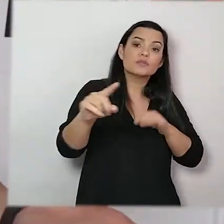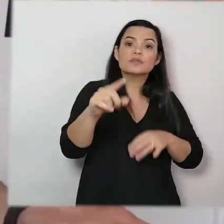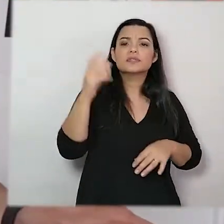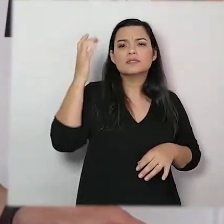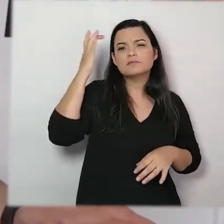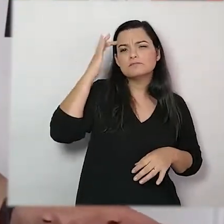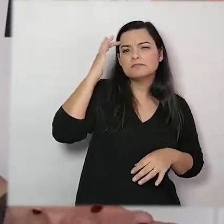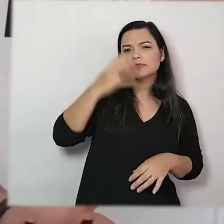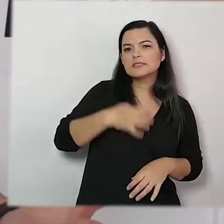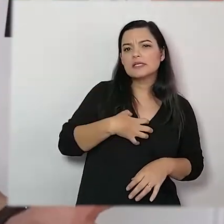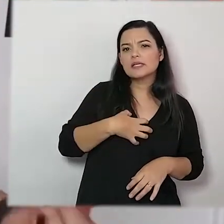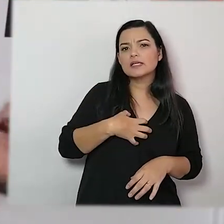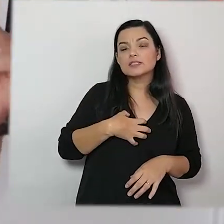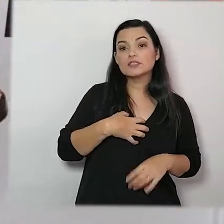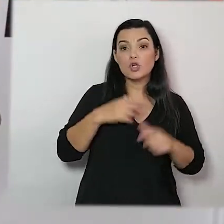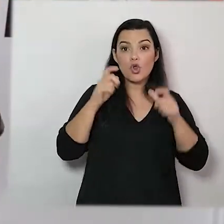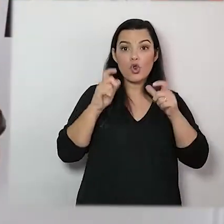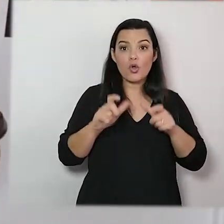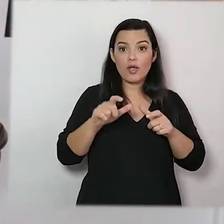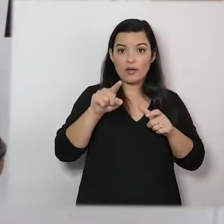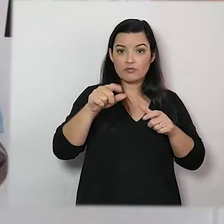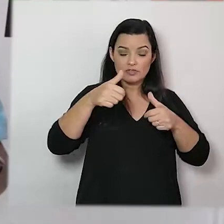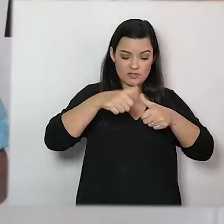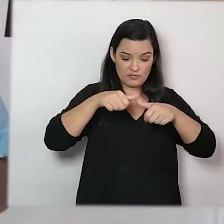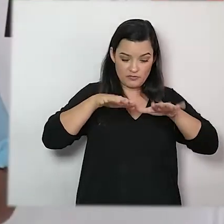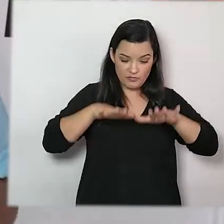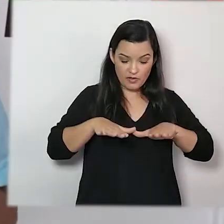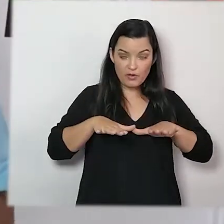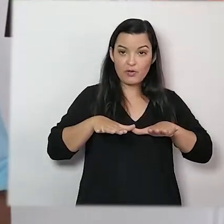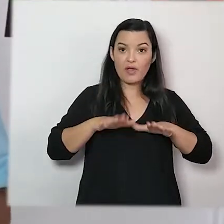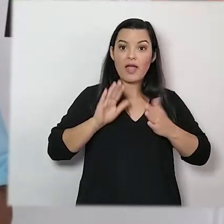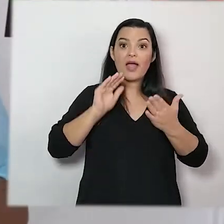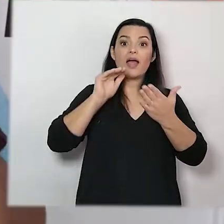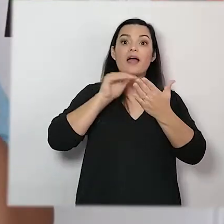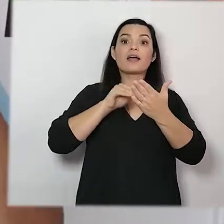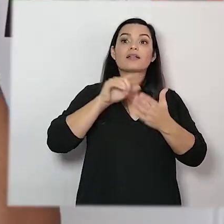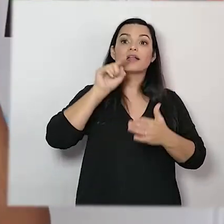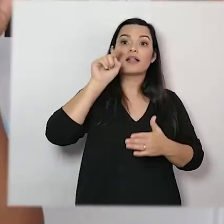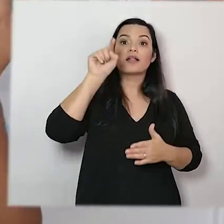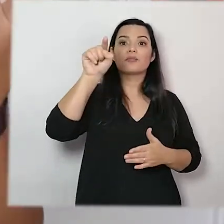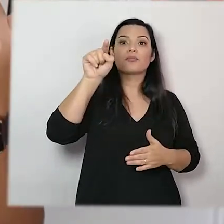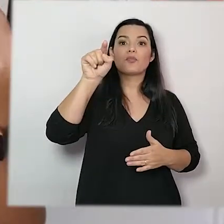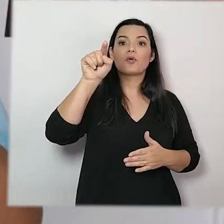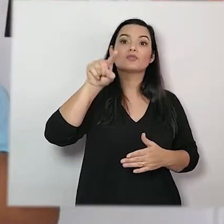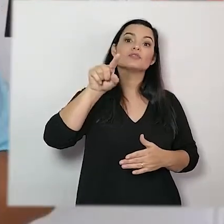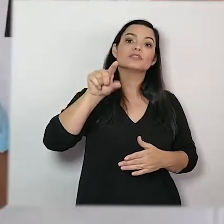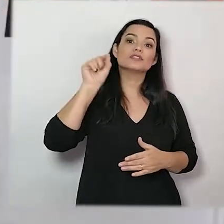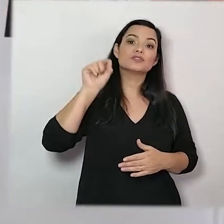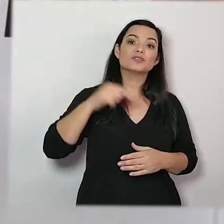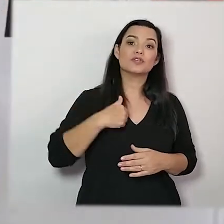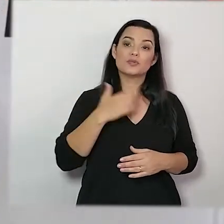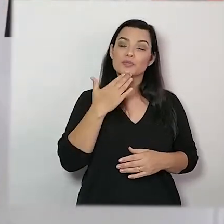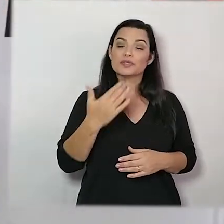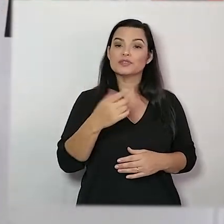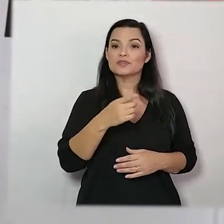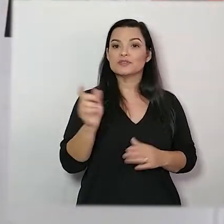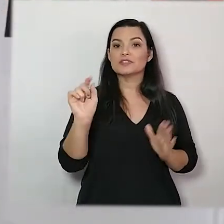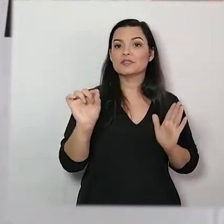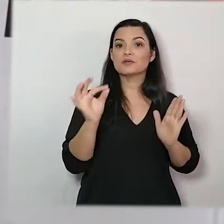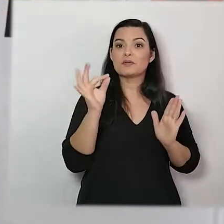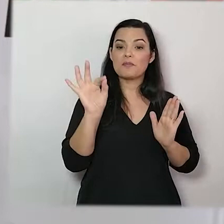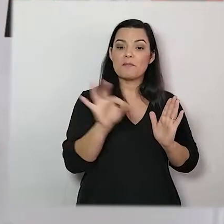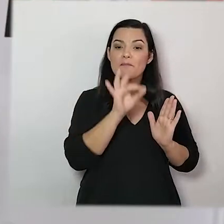acha que tem do lugar aonde você está até esse ponto que eu pedi para você